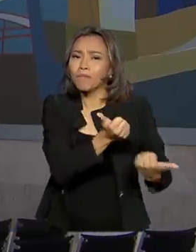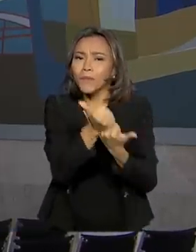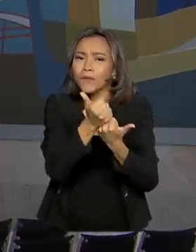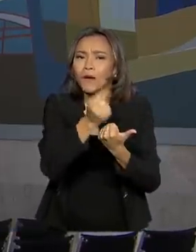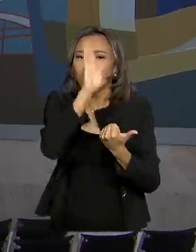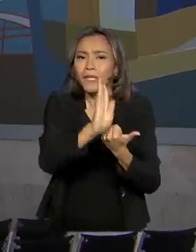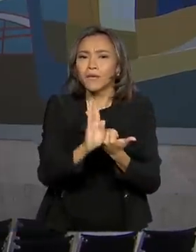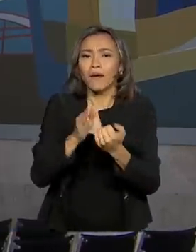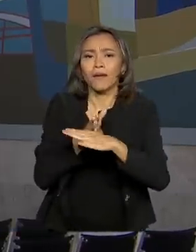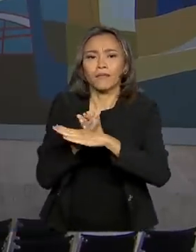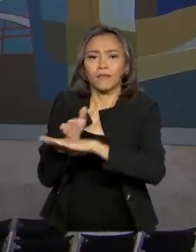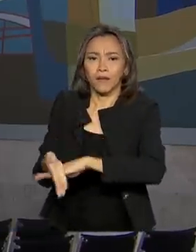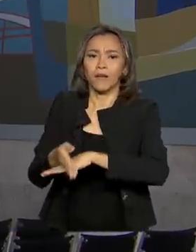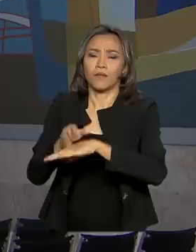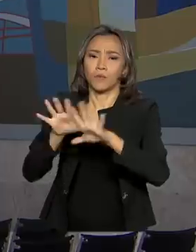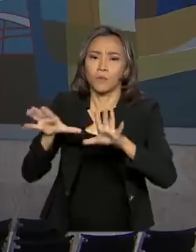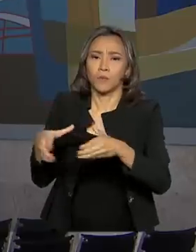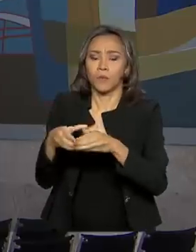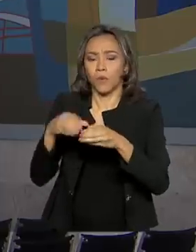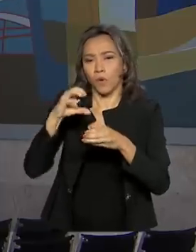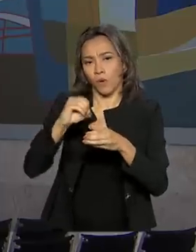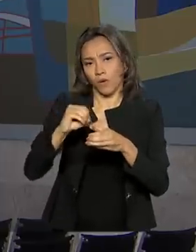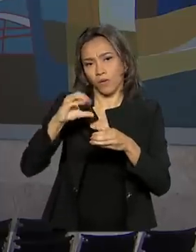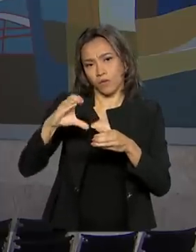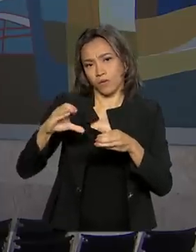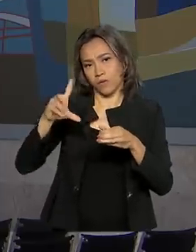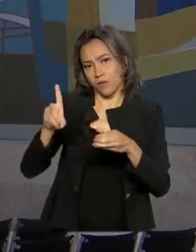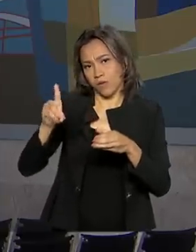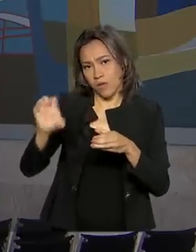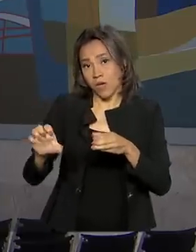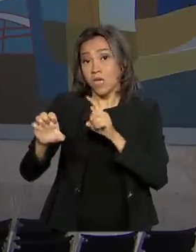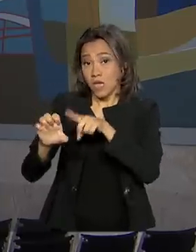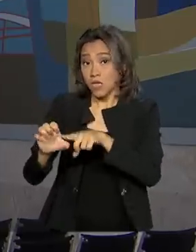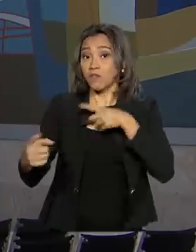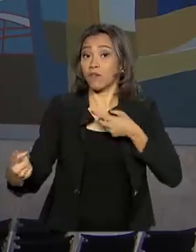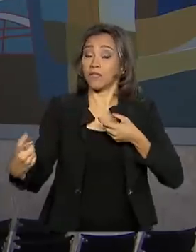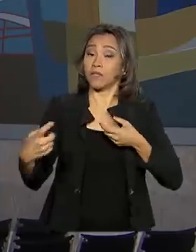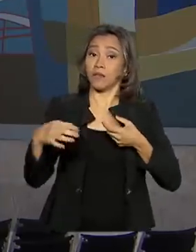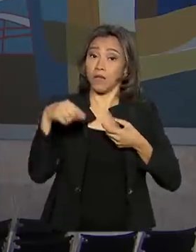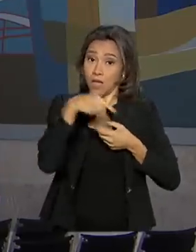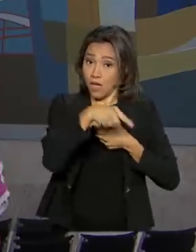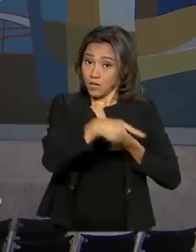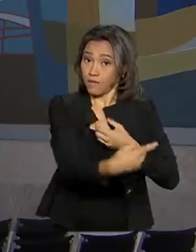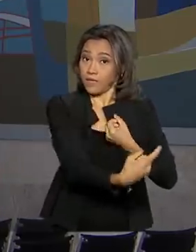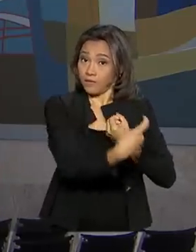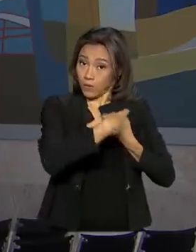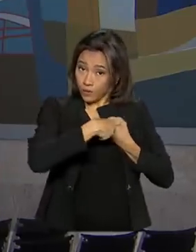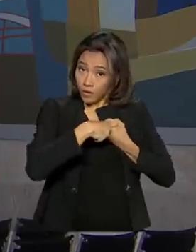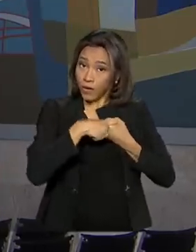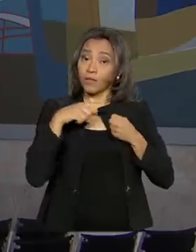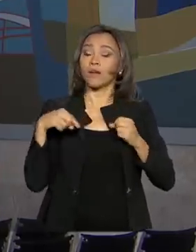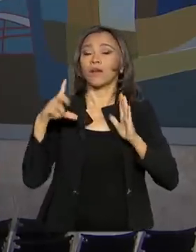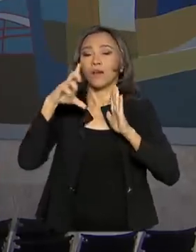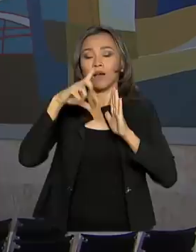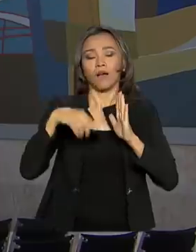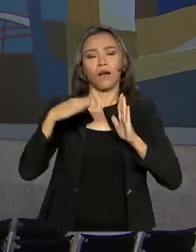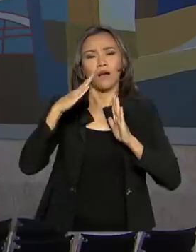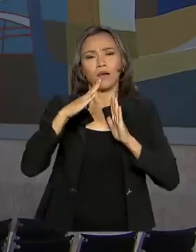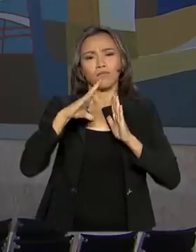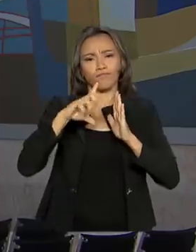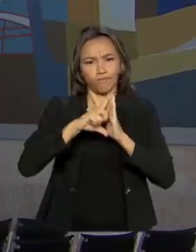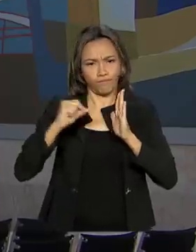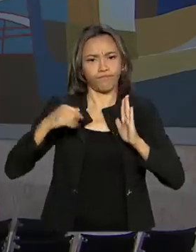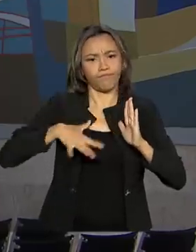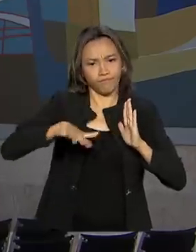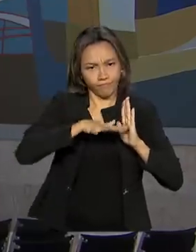Cooperação e Desenvolvimento Econômico. E será vinculada também à Casa Civil do ministro Onyx Lorenzoni. O comando, possivelmente, ficará nas